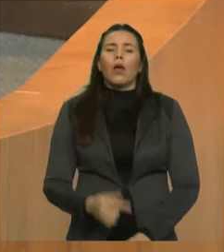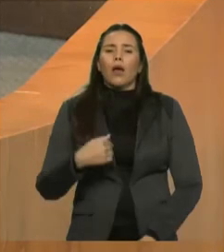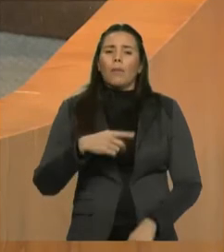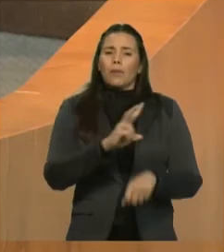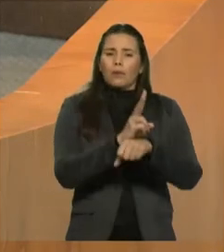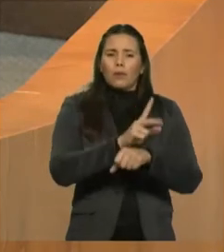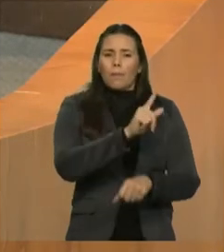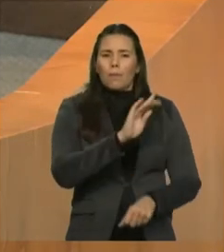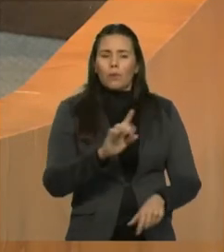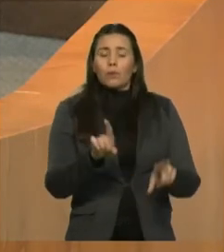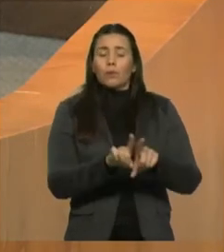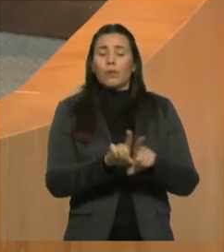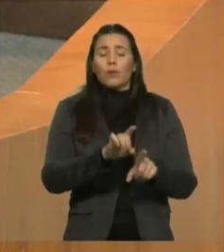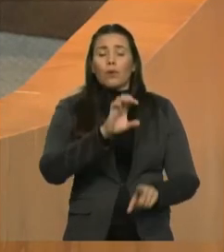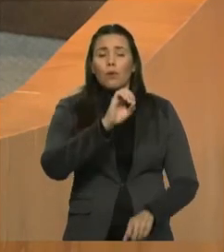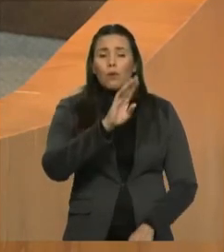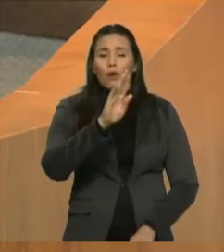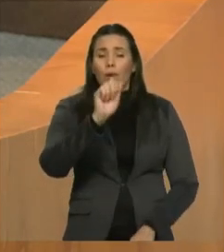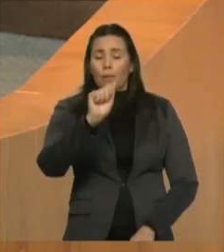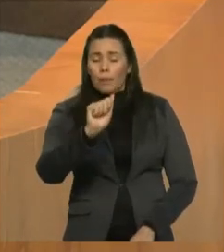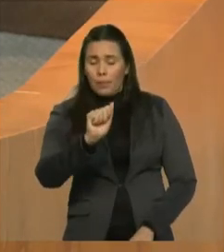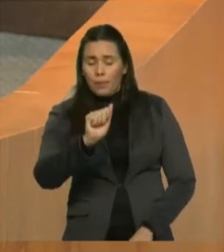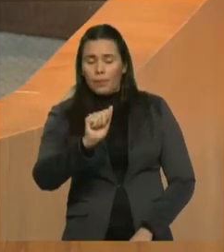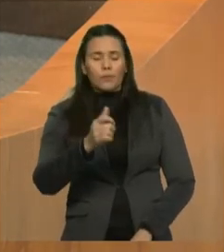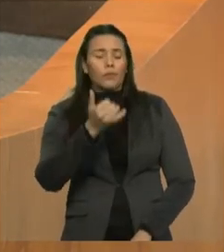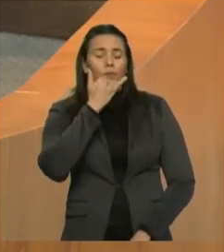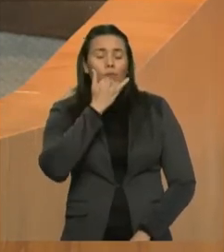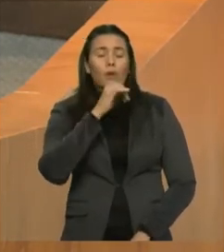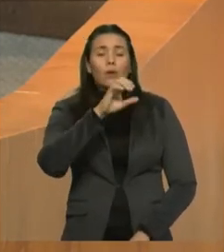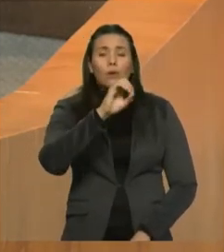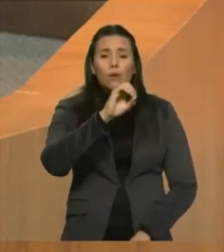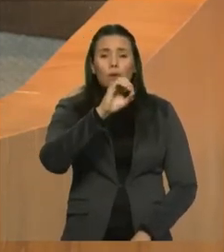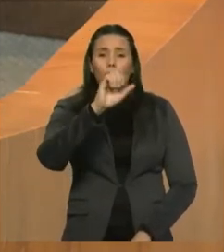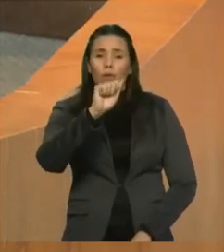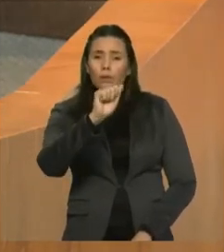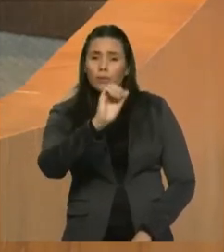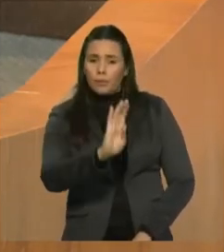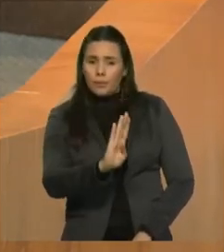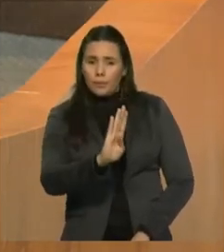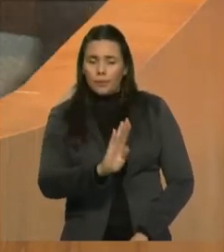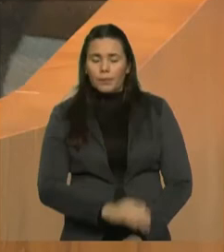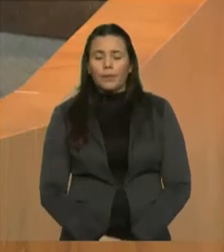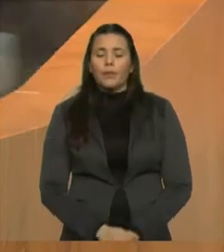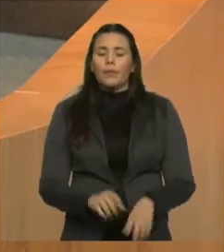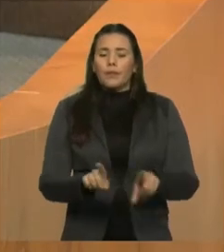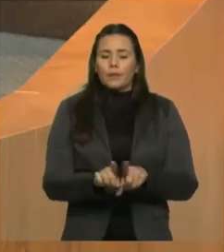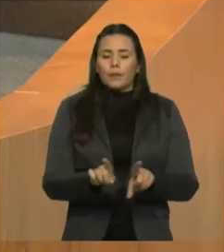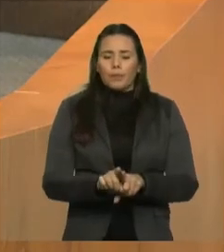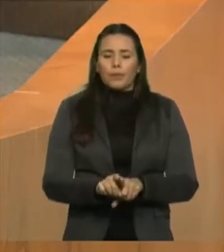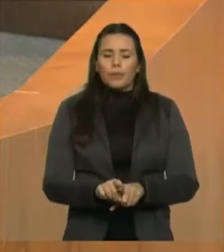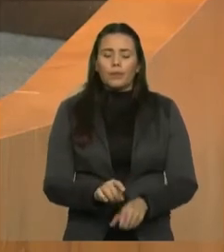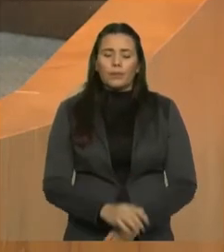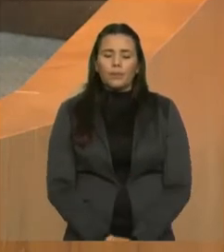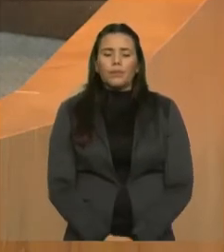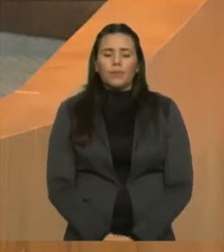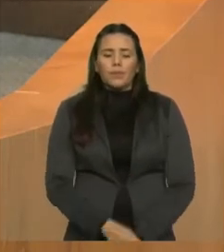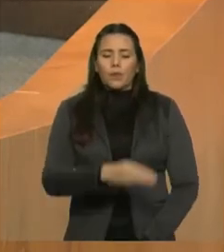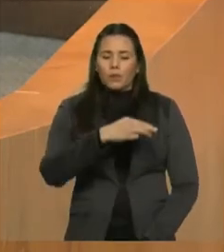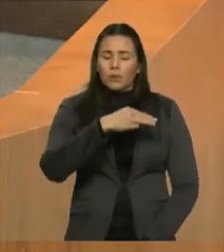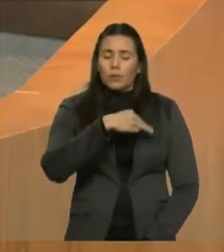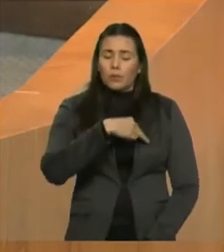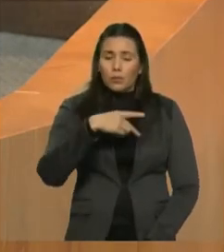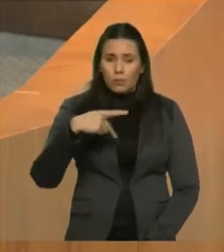e para a OAB. Vamos fazer convidando a Comissão de Saúde da Assembleia. Vamos fazer uma visita,